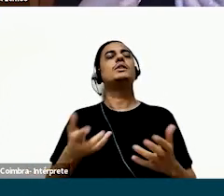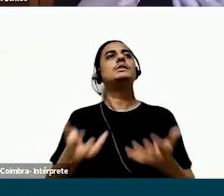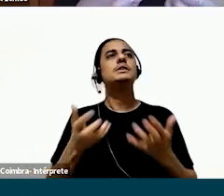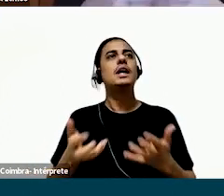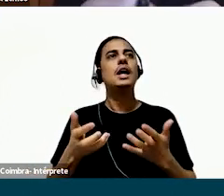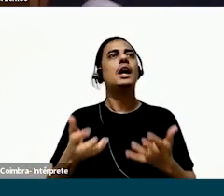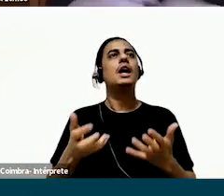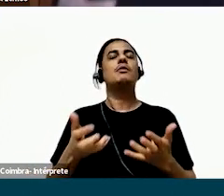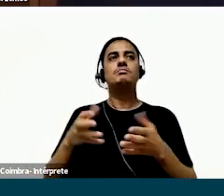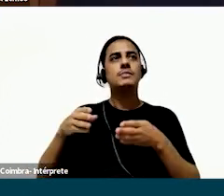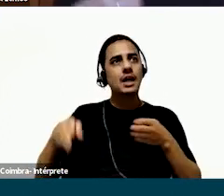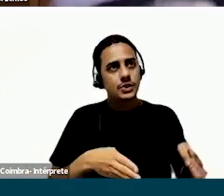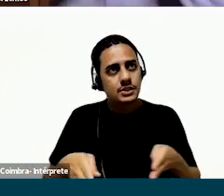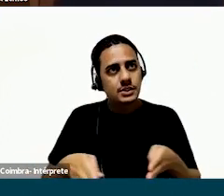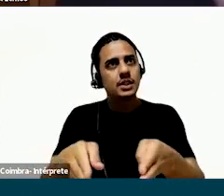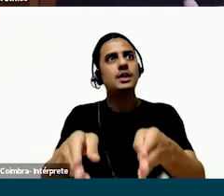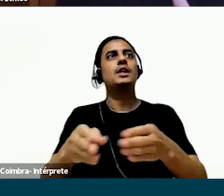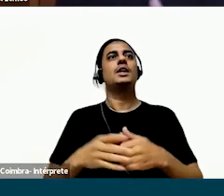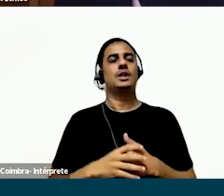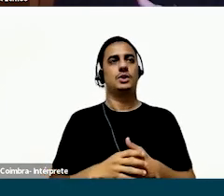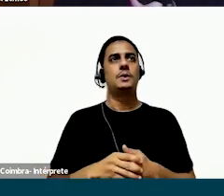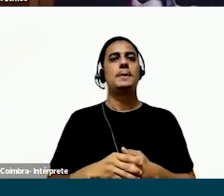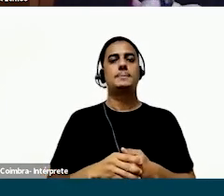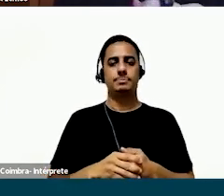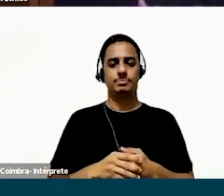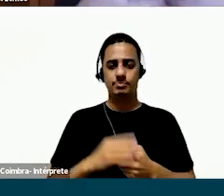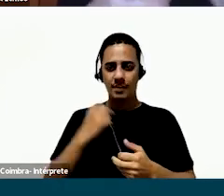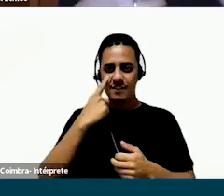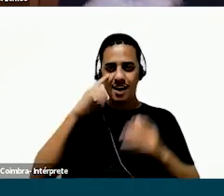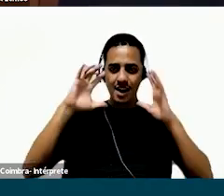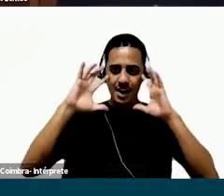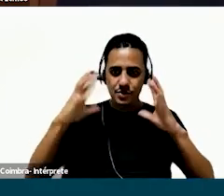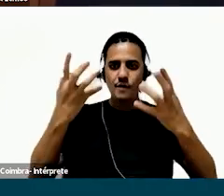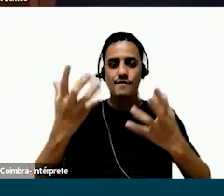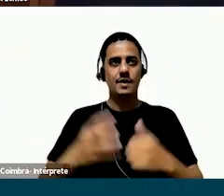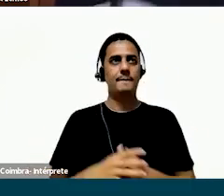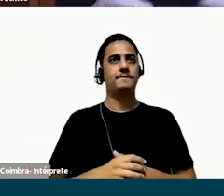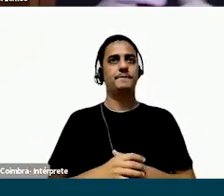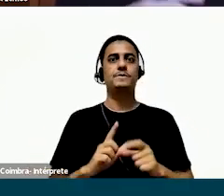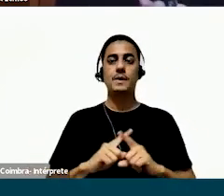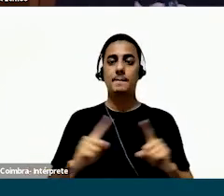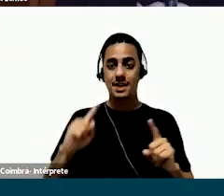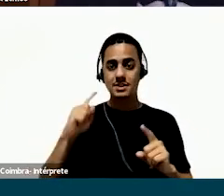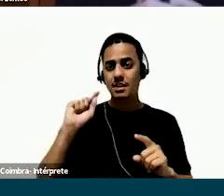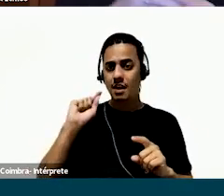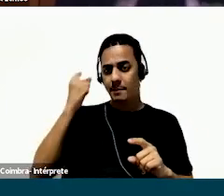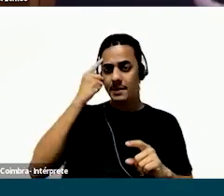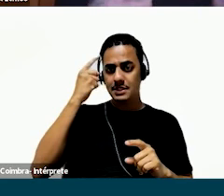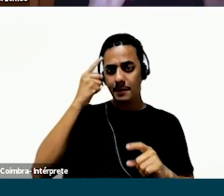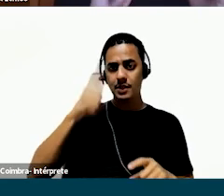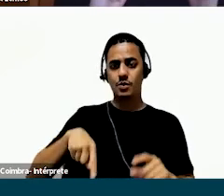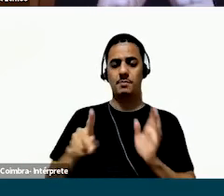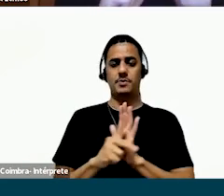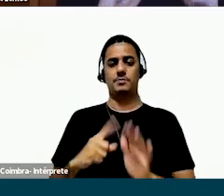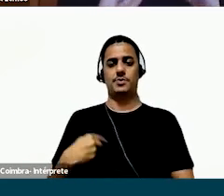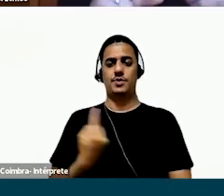um caminho mesmo, para ajudar todo mundo e para a gente chegar em uma linha de raciocínio que faça sentido para resolver aquele problema. Mas essa linha de